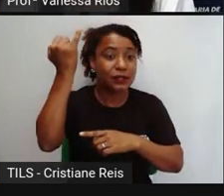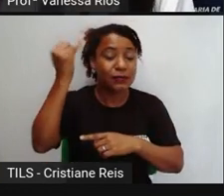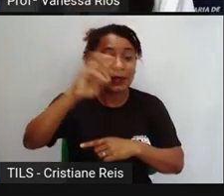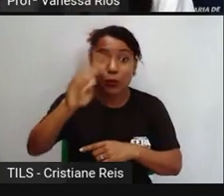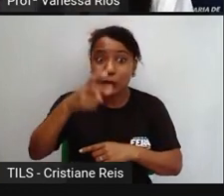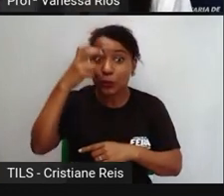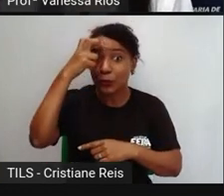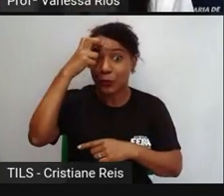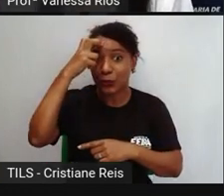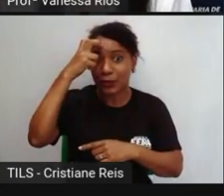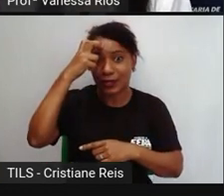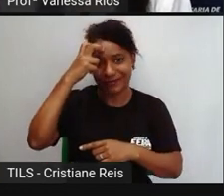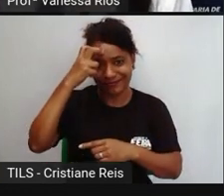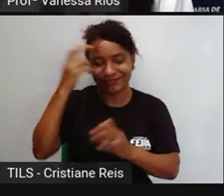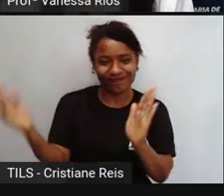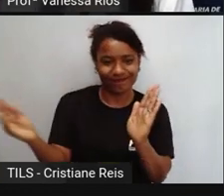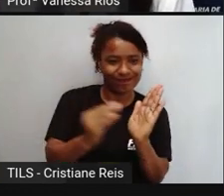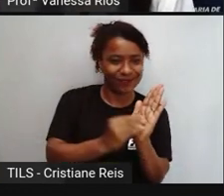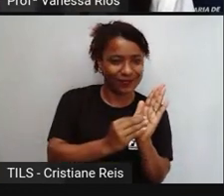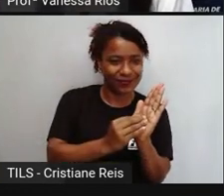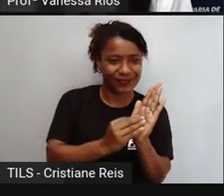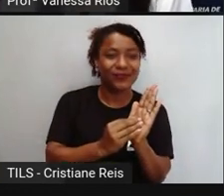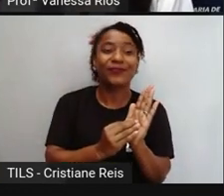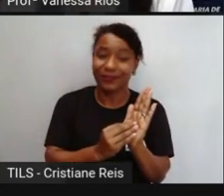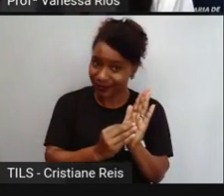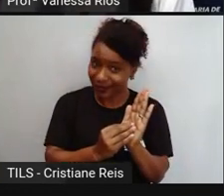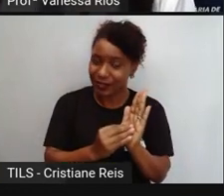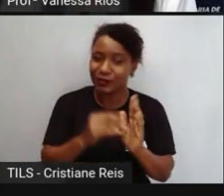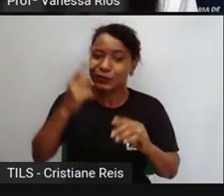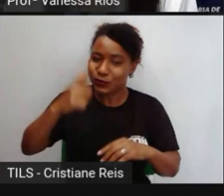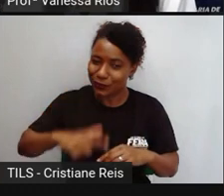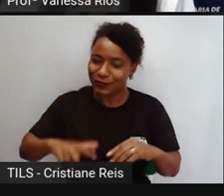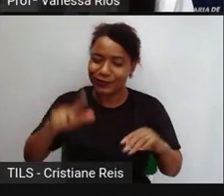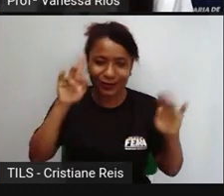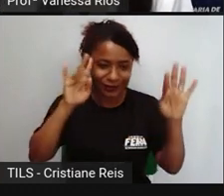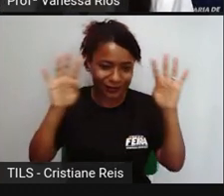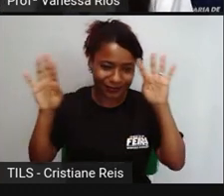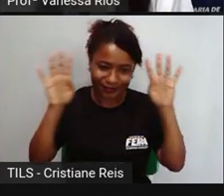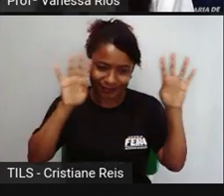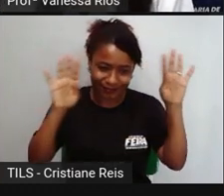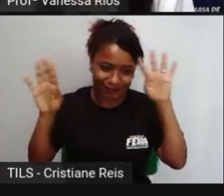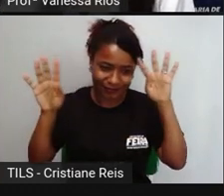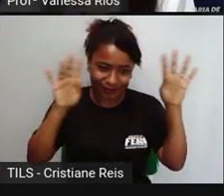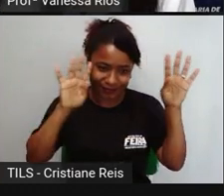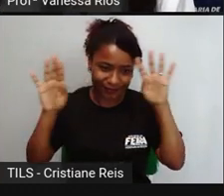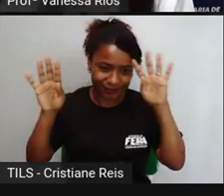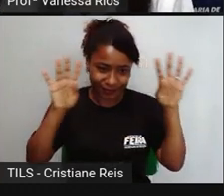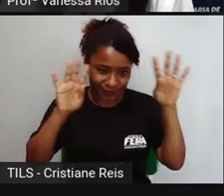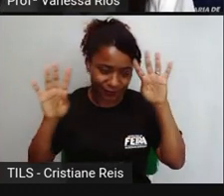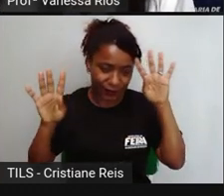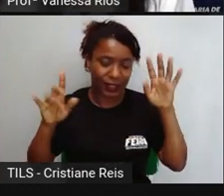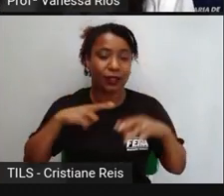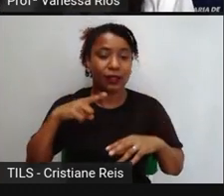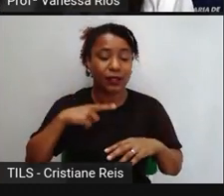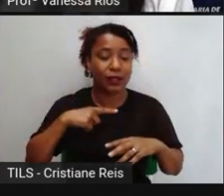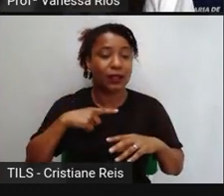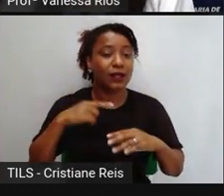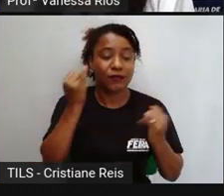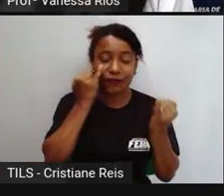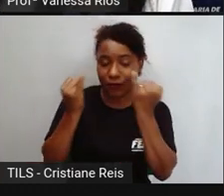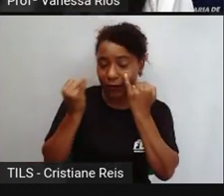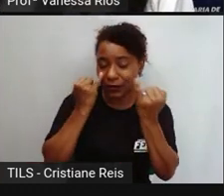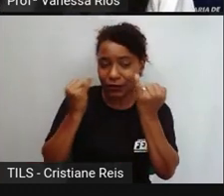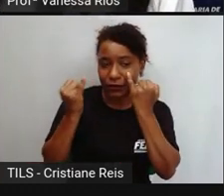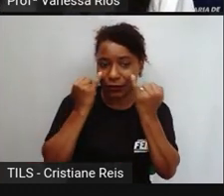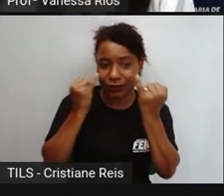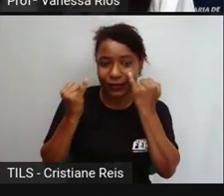reflexão e esse pensamento, não é? É, muitas informações, nós sabemos, os estudiosos,